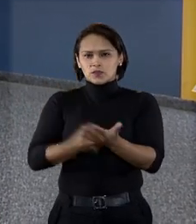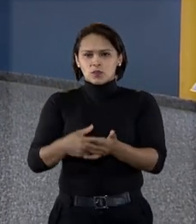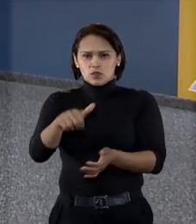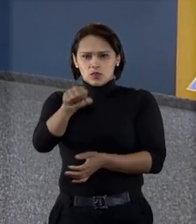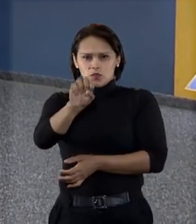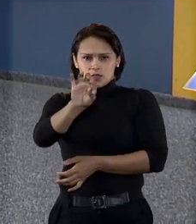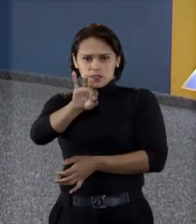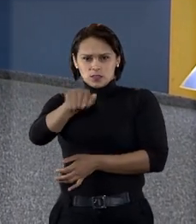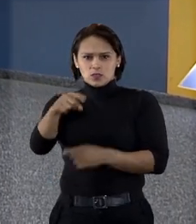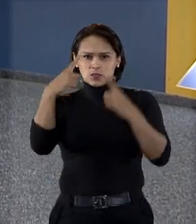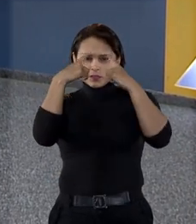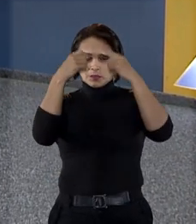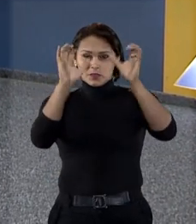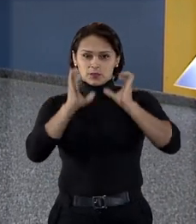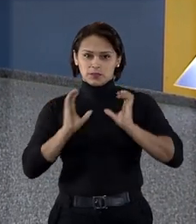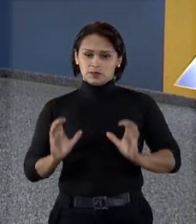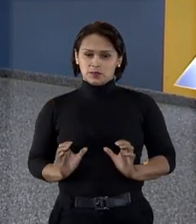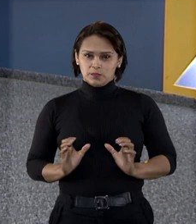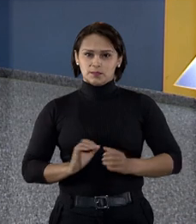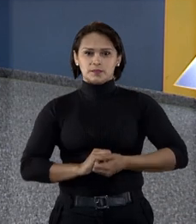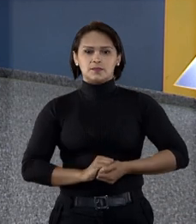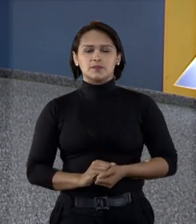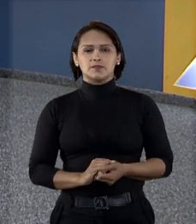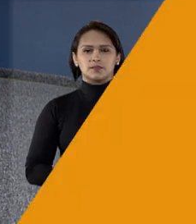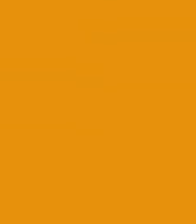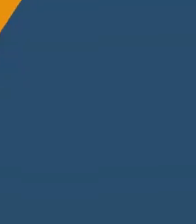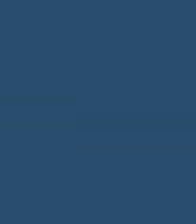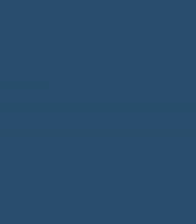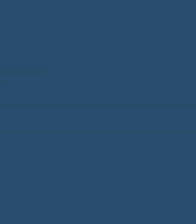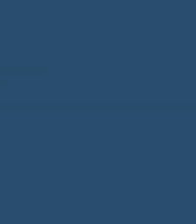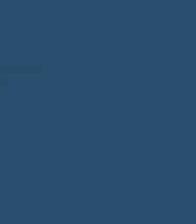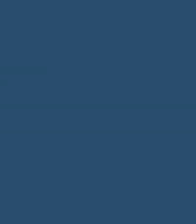decisões do Tribunal da Cidadania. Não saia daí!